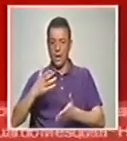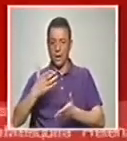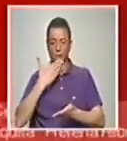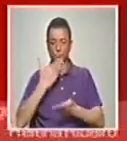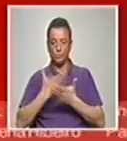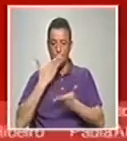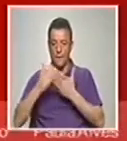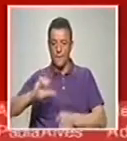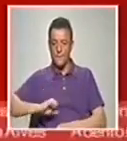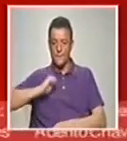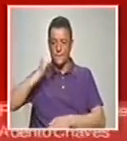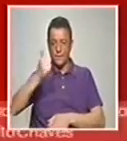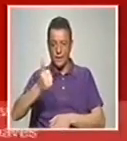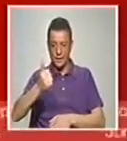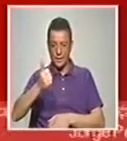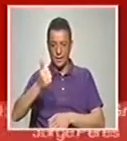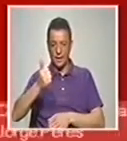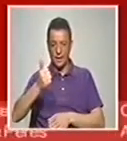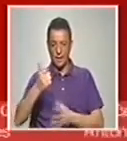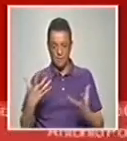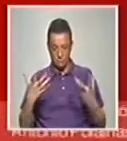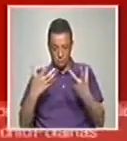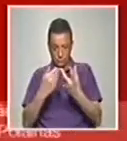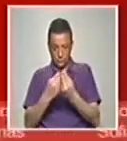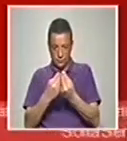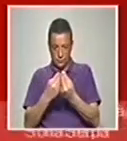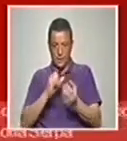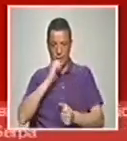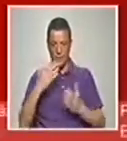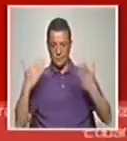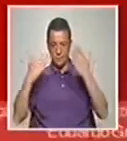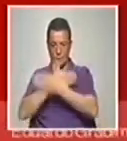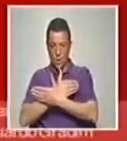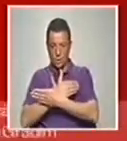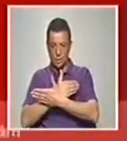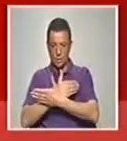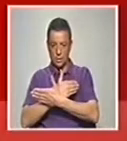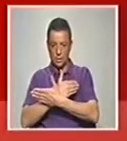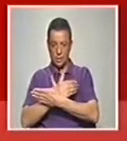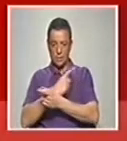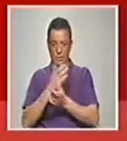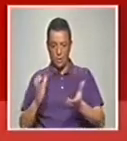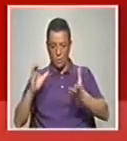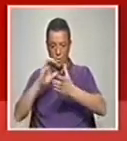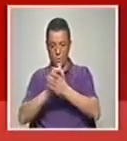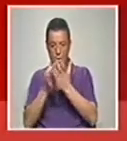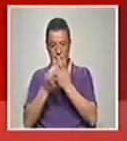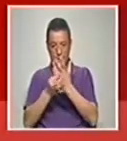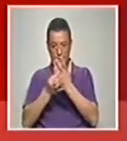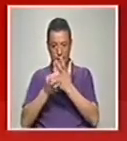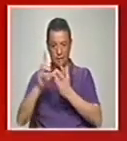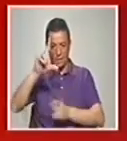E também como símbolo da comunhão, a comunhão da morte que vai acontecer, a comunhão da celebração de um casamento que também acontece